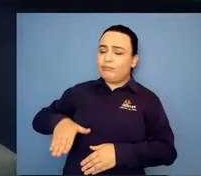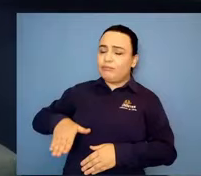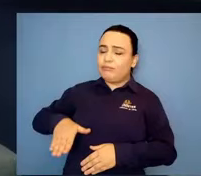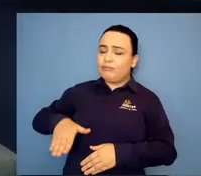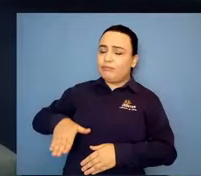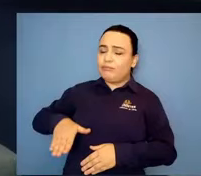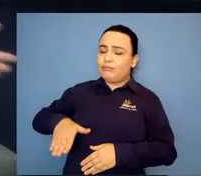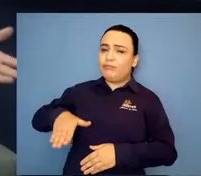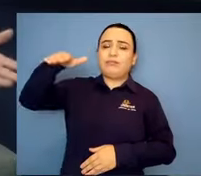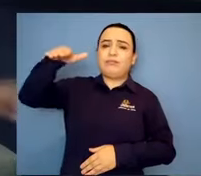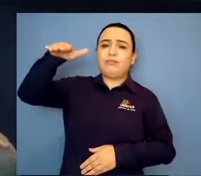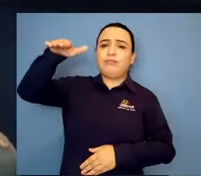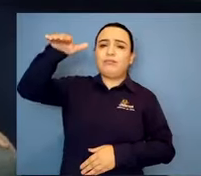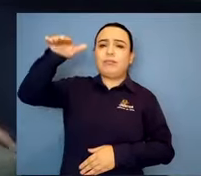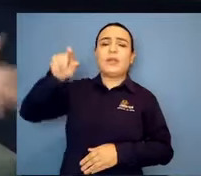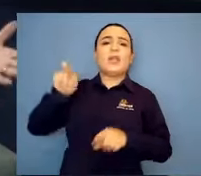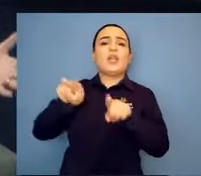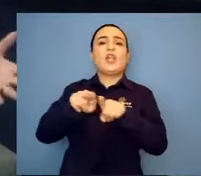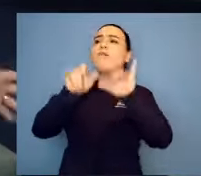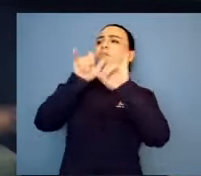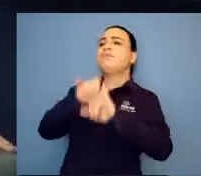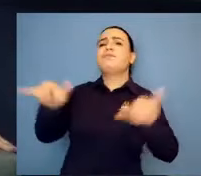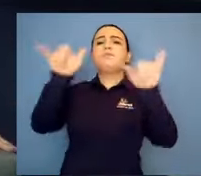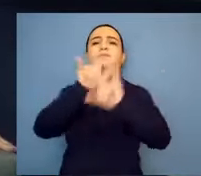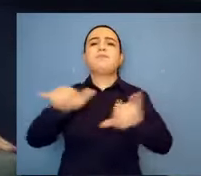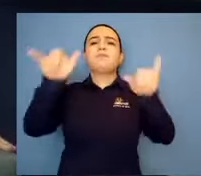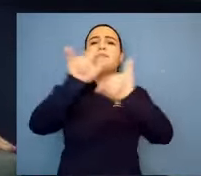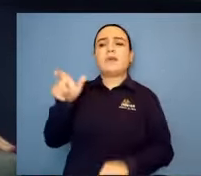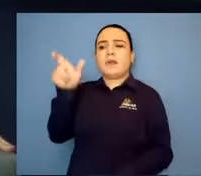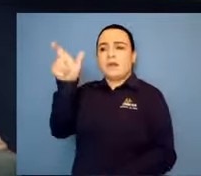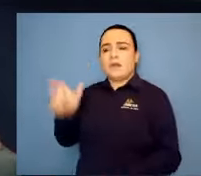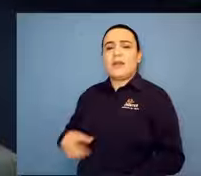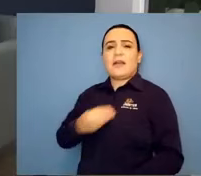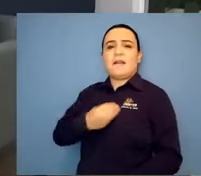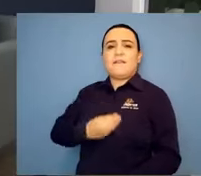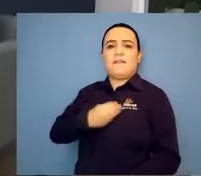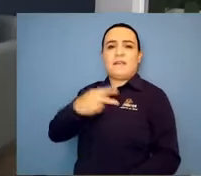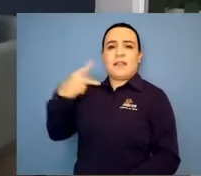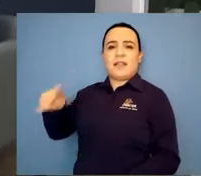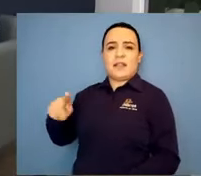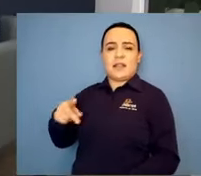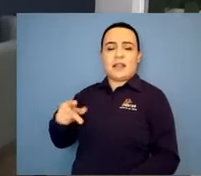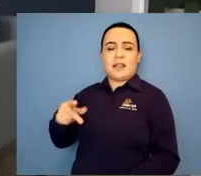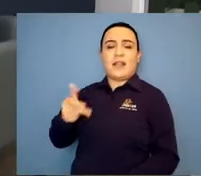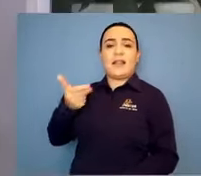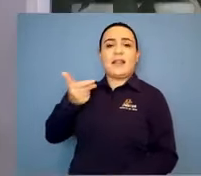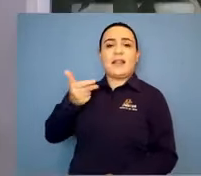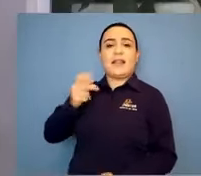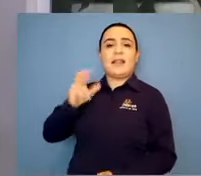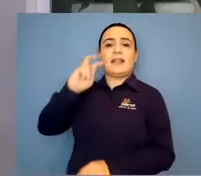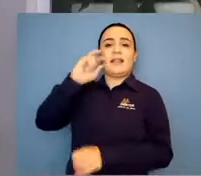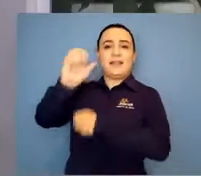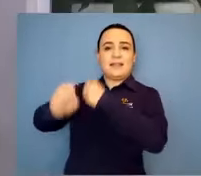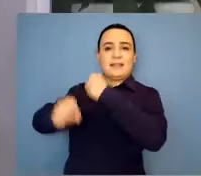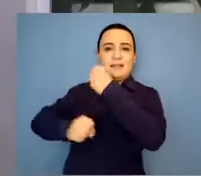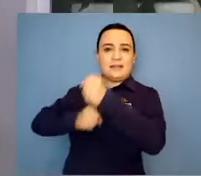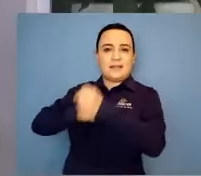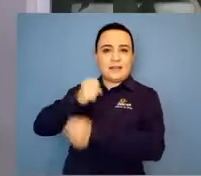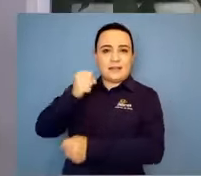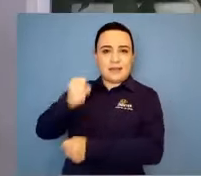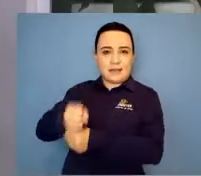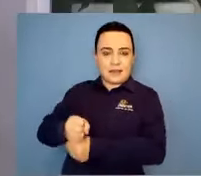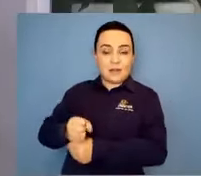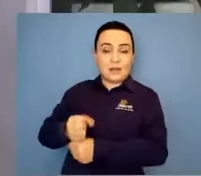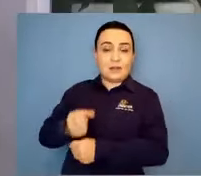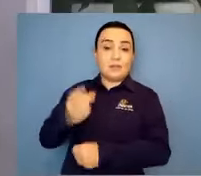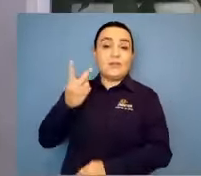missão de vida, e isso já está completando 15 anos. 15 anos! Então, o Gabriel é o filho que a